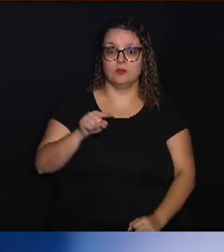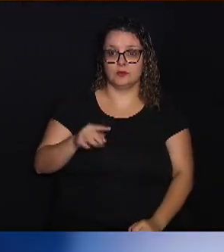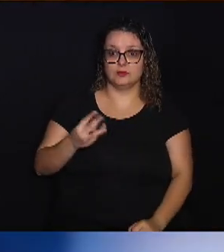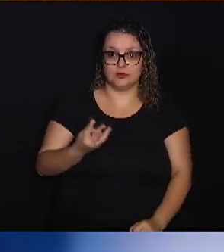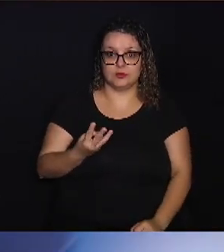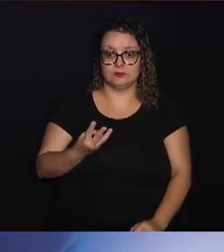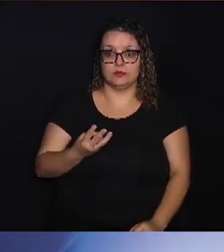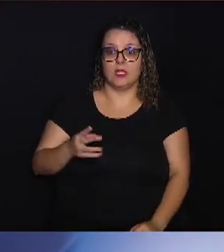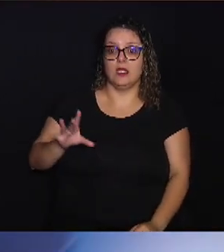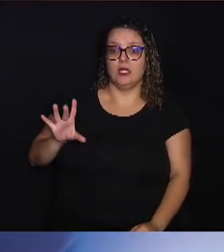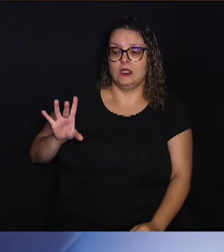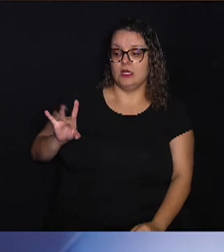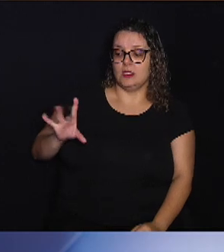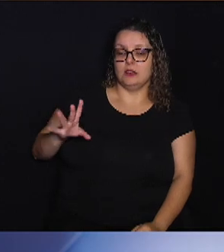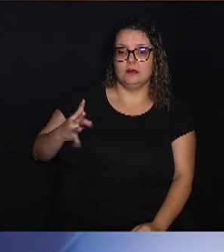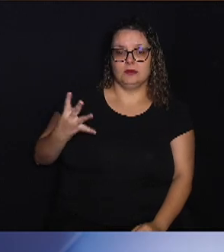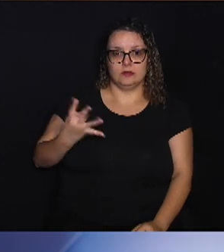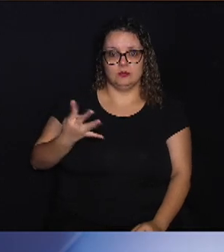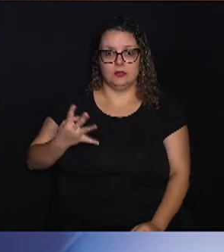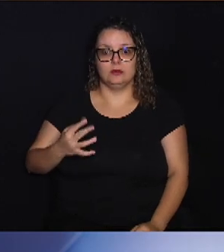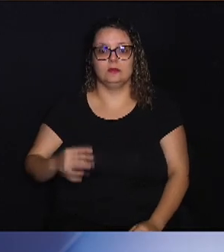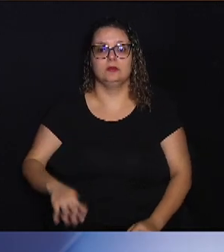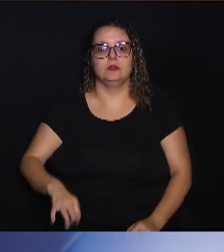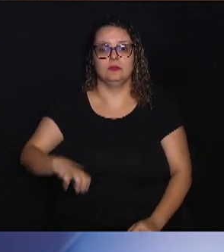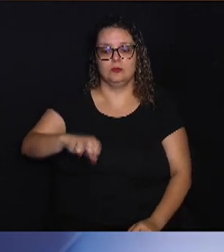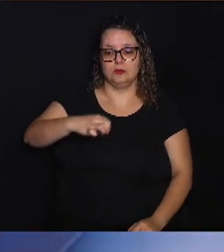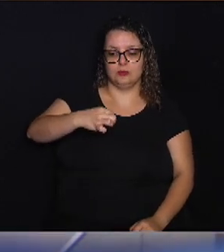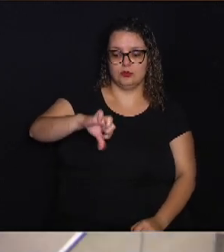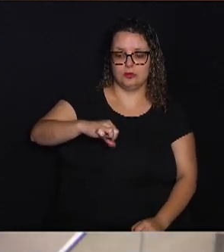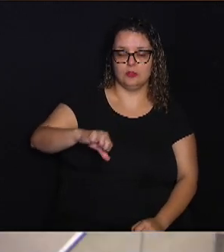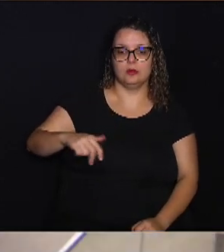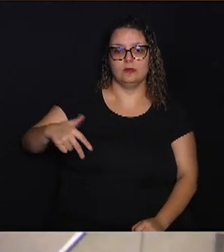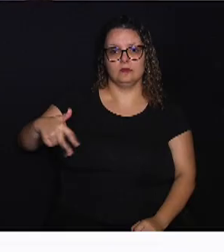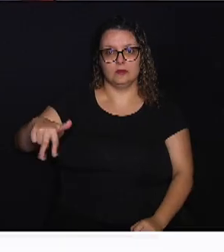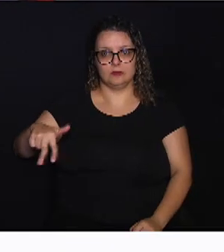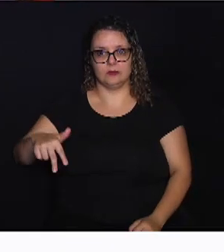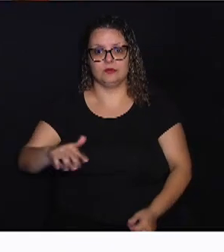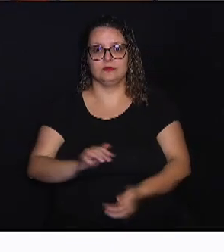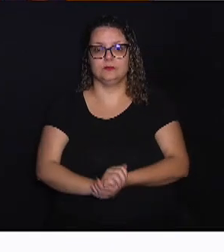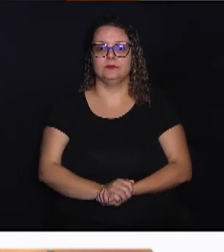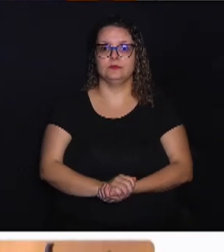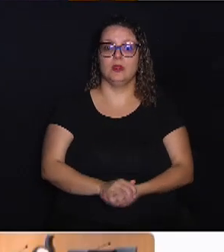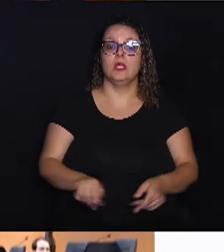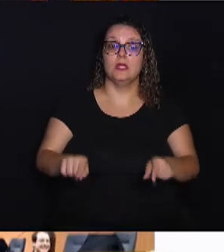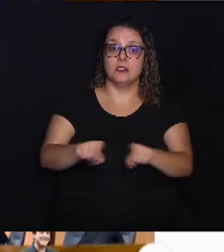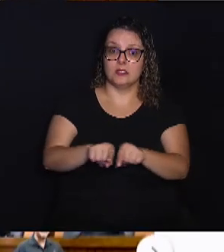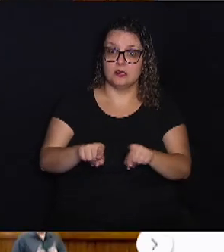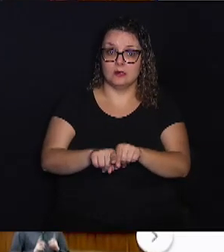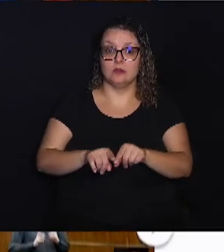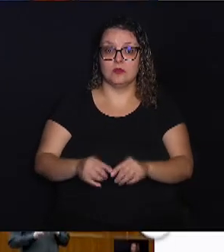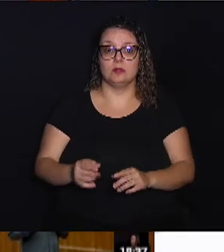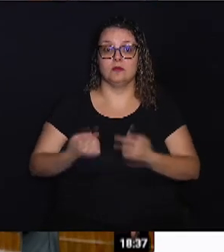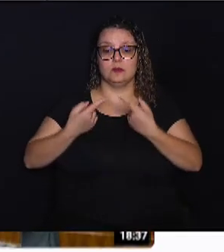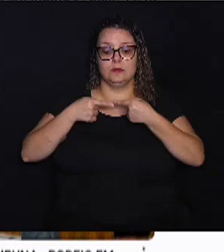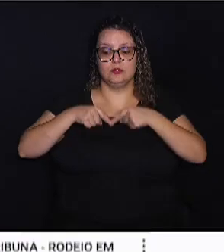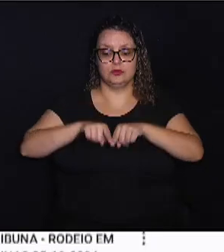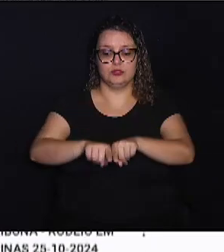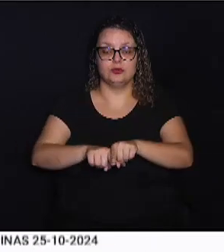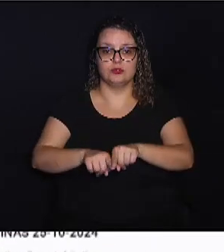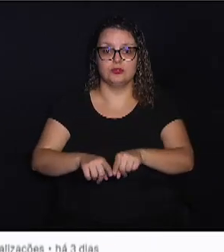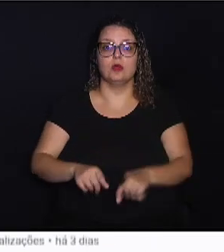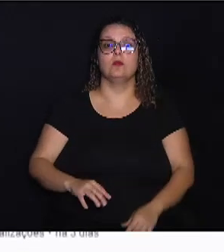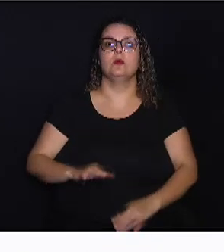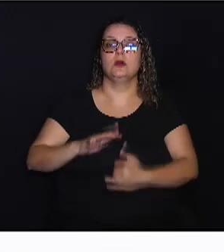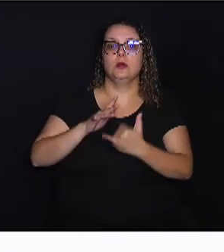.3 no canal 4 da NET ou do canal 9 da Vivo Fibra. Haverá ainda retransmissão simultânea pelo